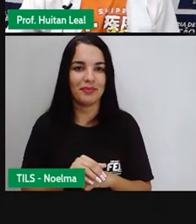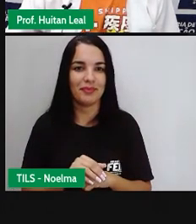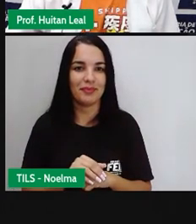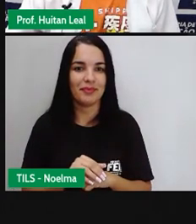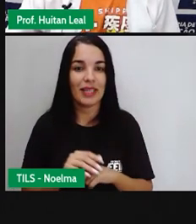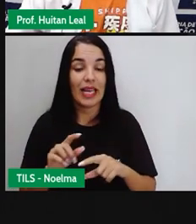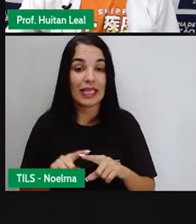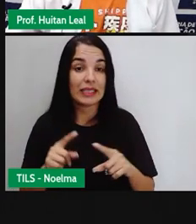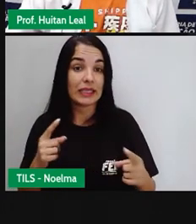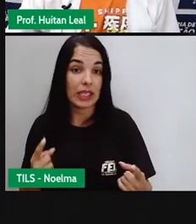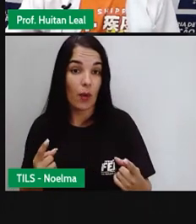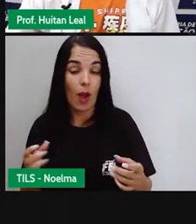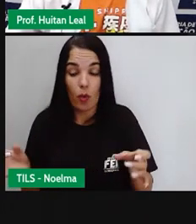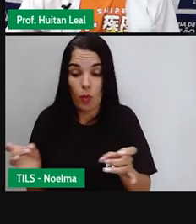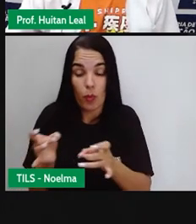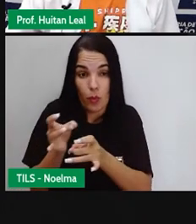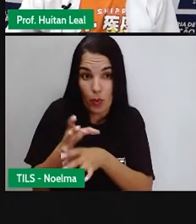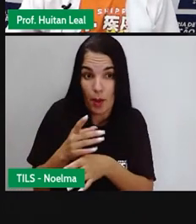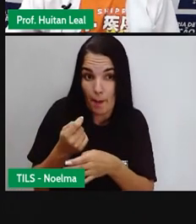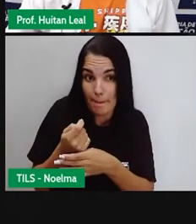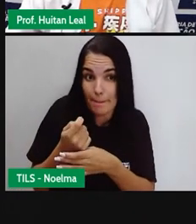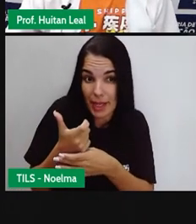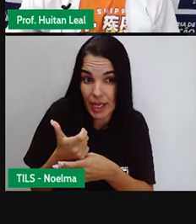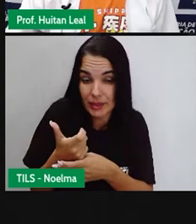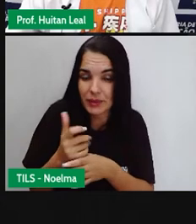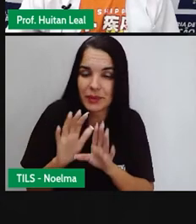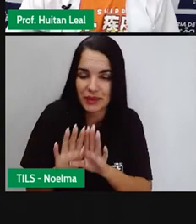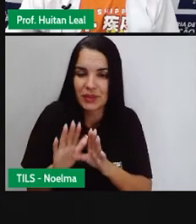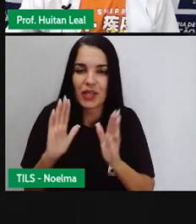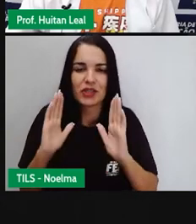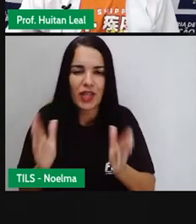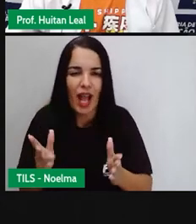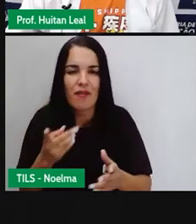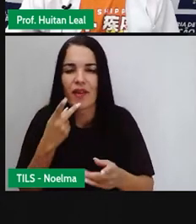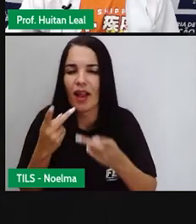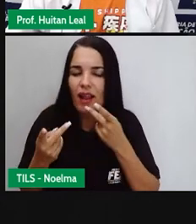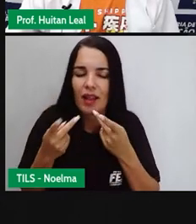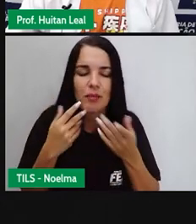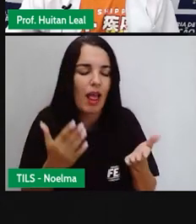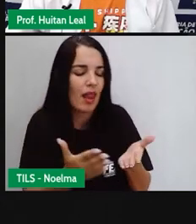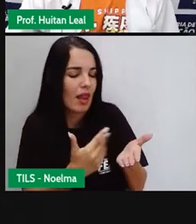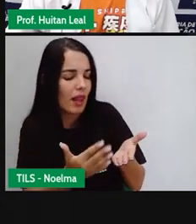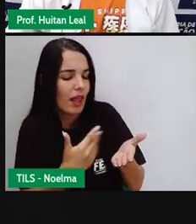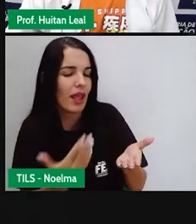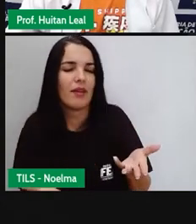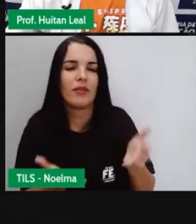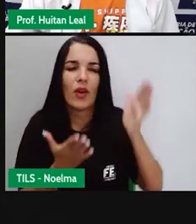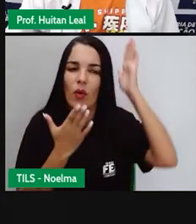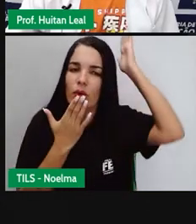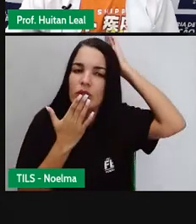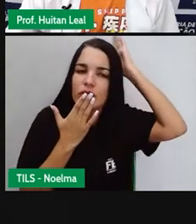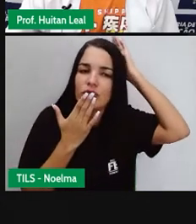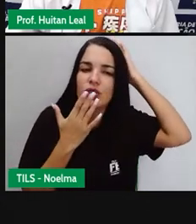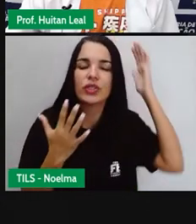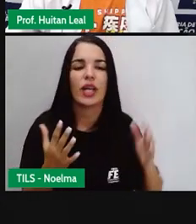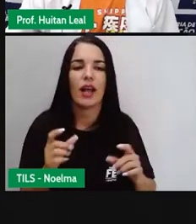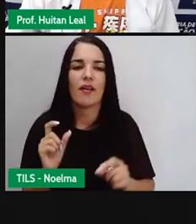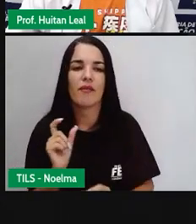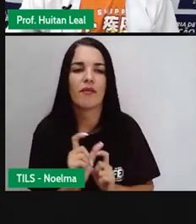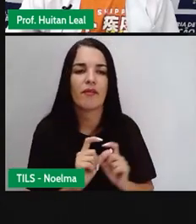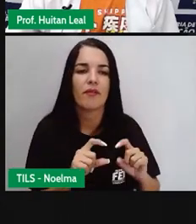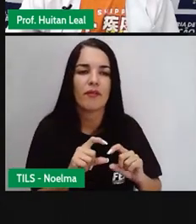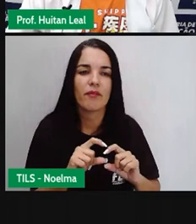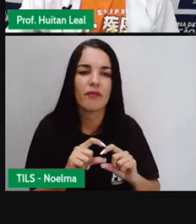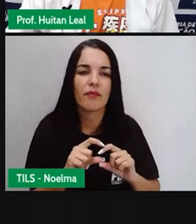Então, para concluir, já que falamos de livro, de indígenas, de frases, eu vou